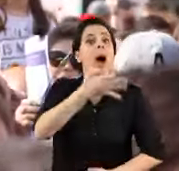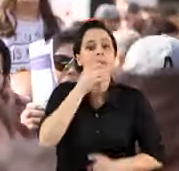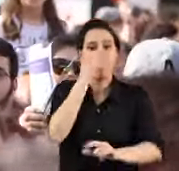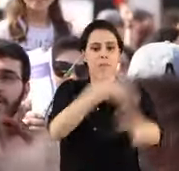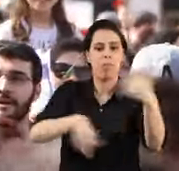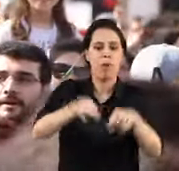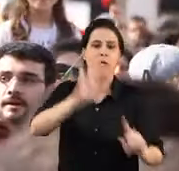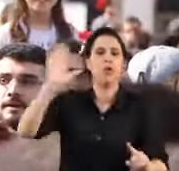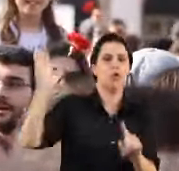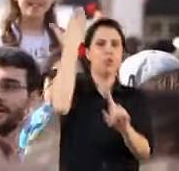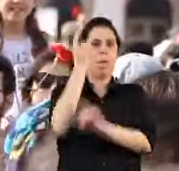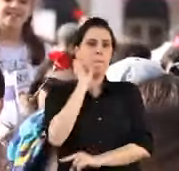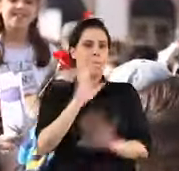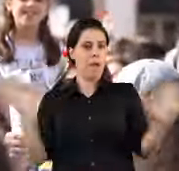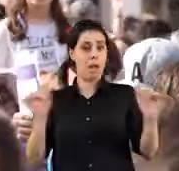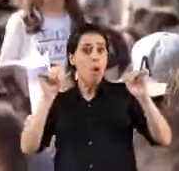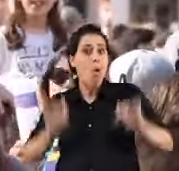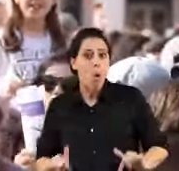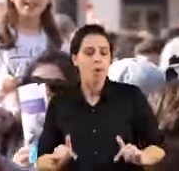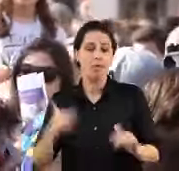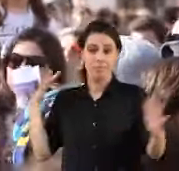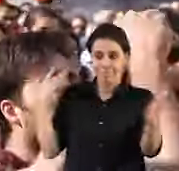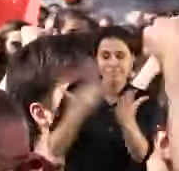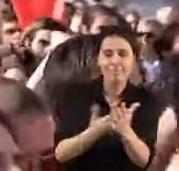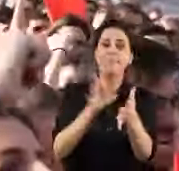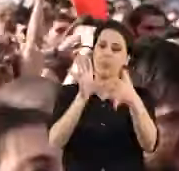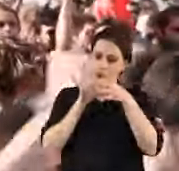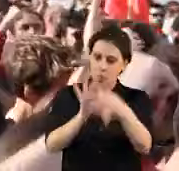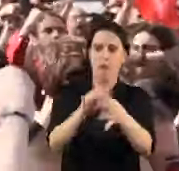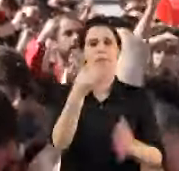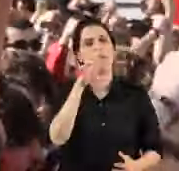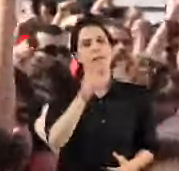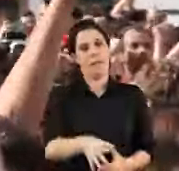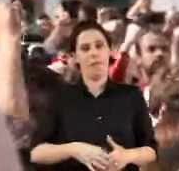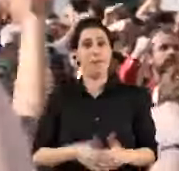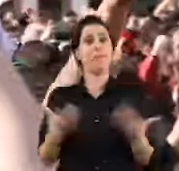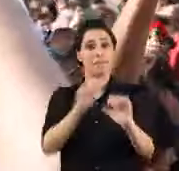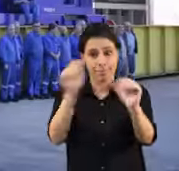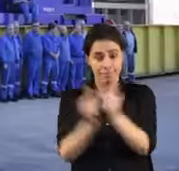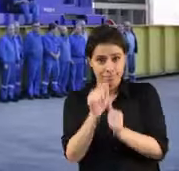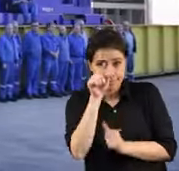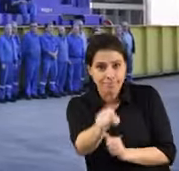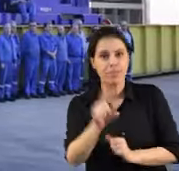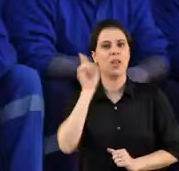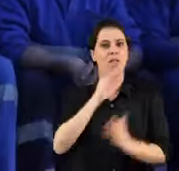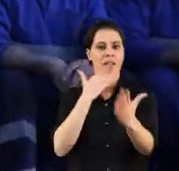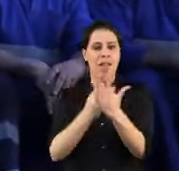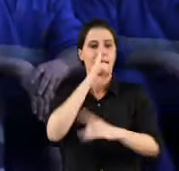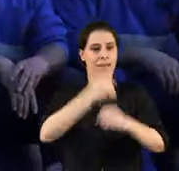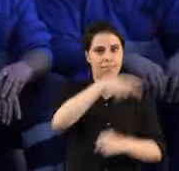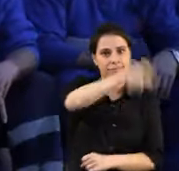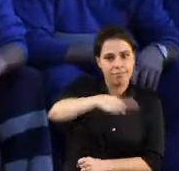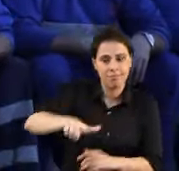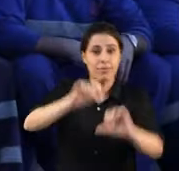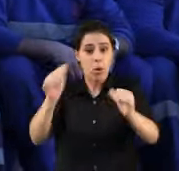para que seja o povo quem mais ordena. Hoje, como sempre, podes contar com o PCP. Ao teu lado, a valorizar